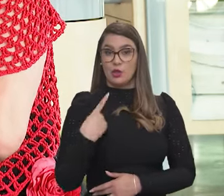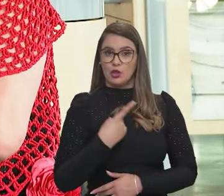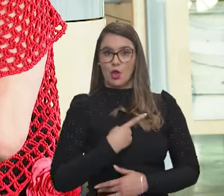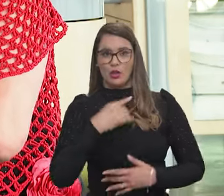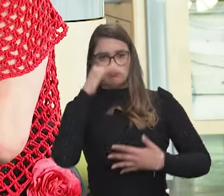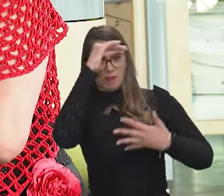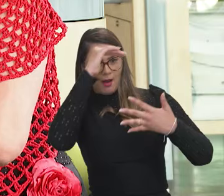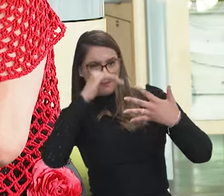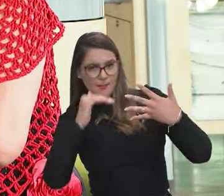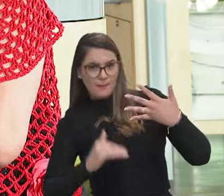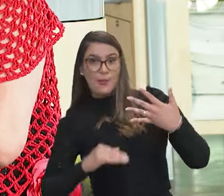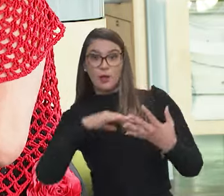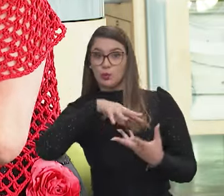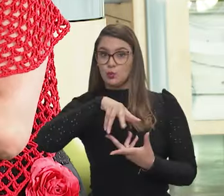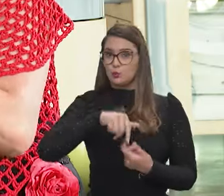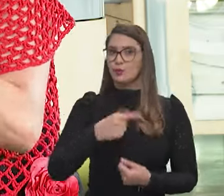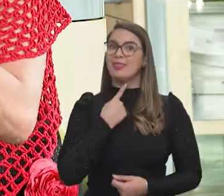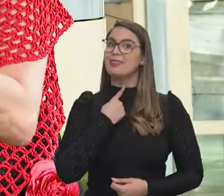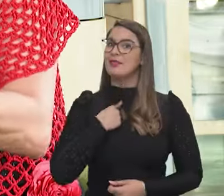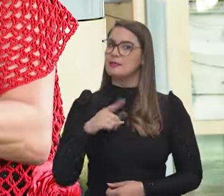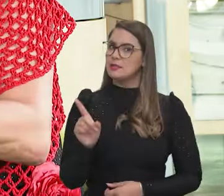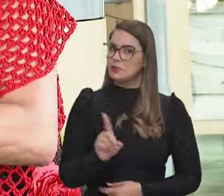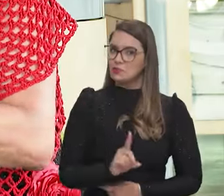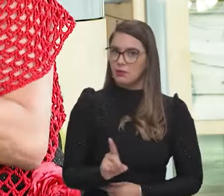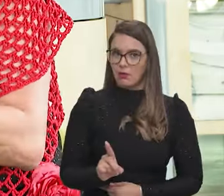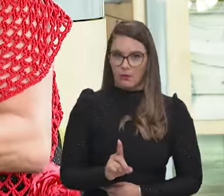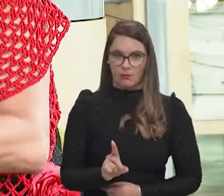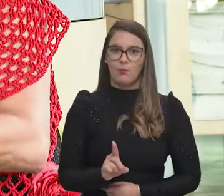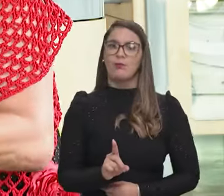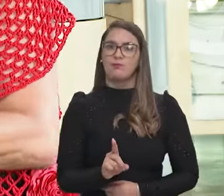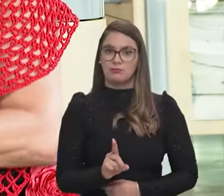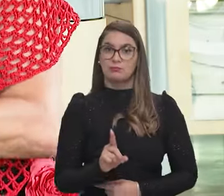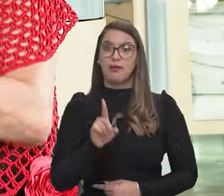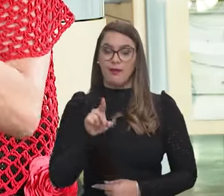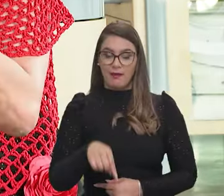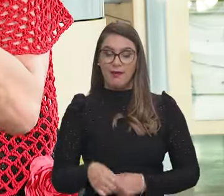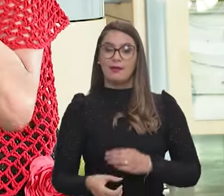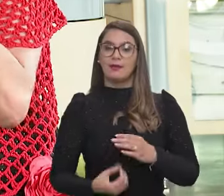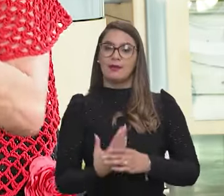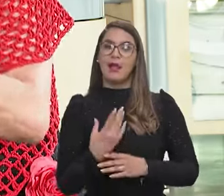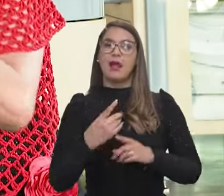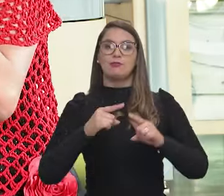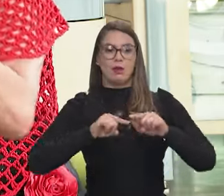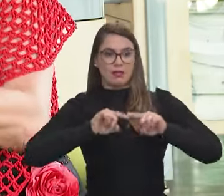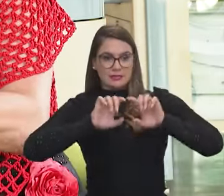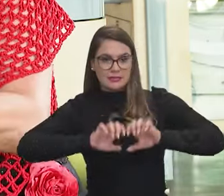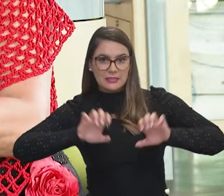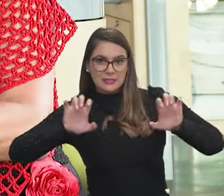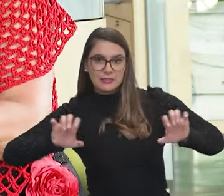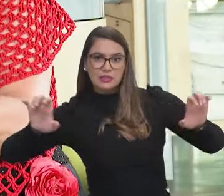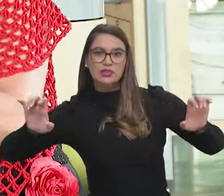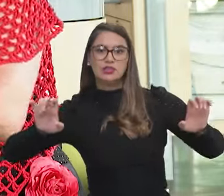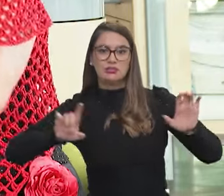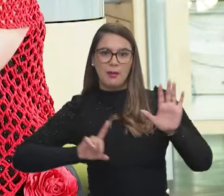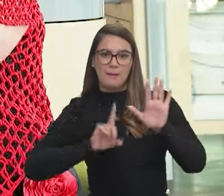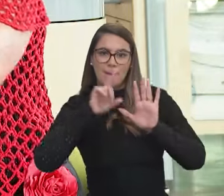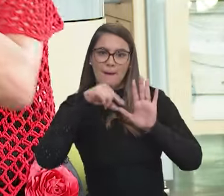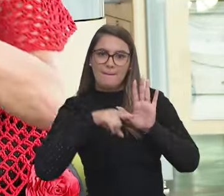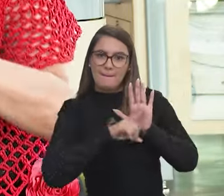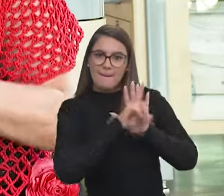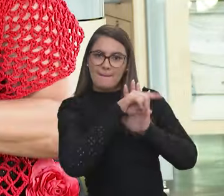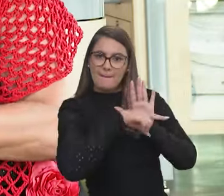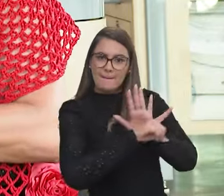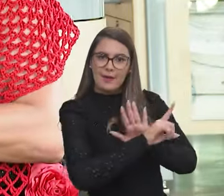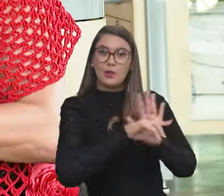Nós somos no ranking mundial e isso não é só um desejo, não é só uma vontade. Isso é estabelecido pelos indicadores que